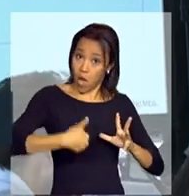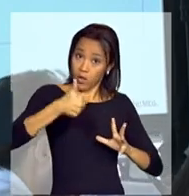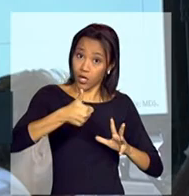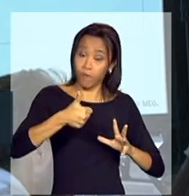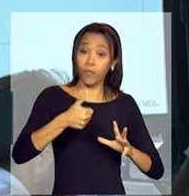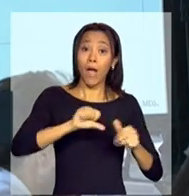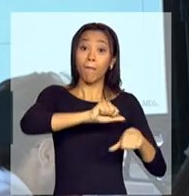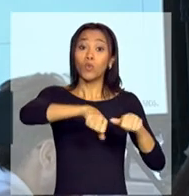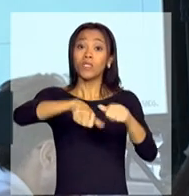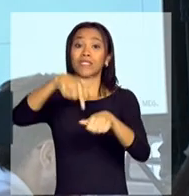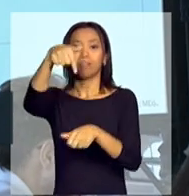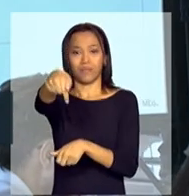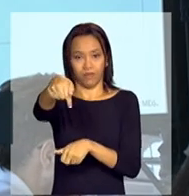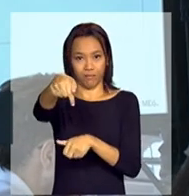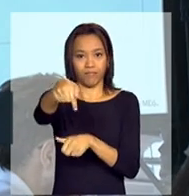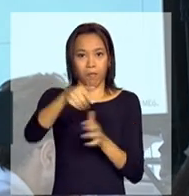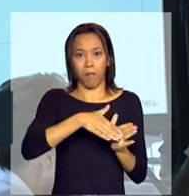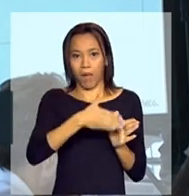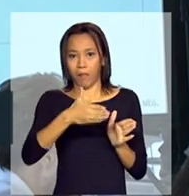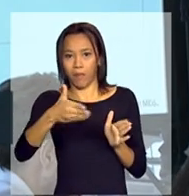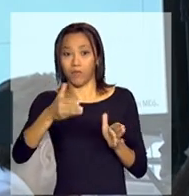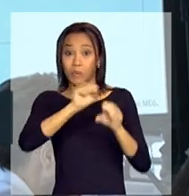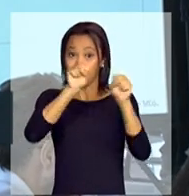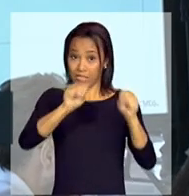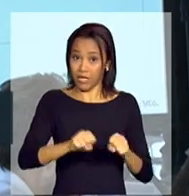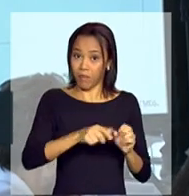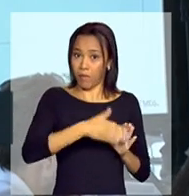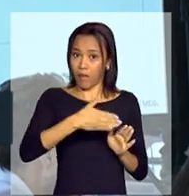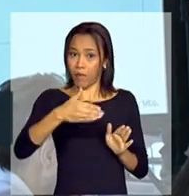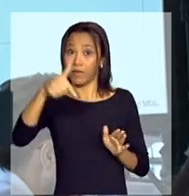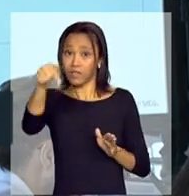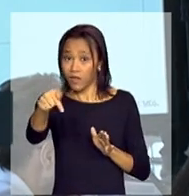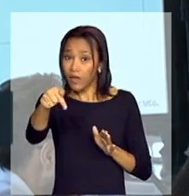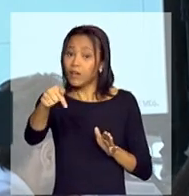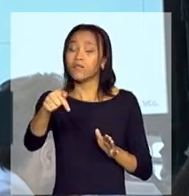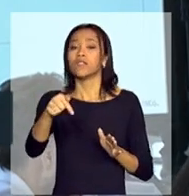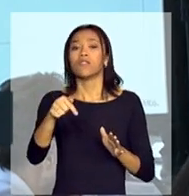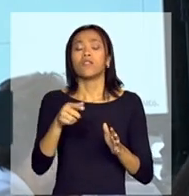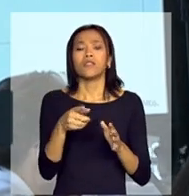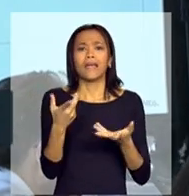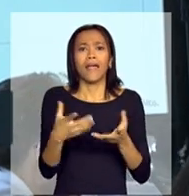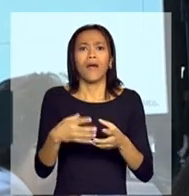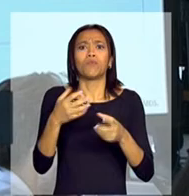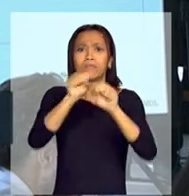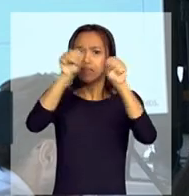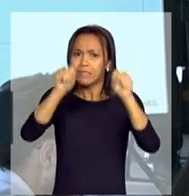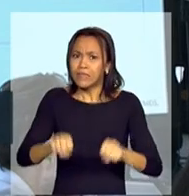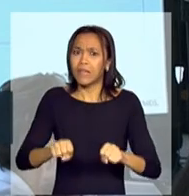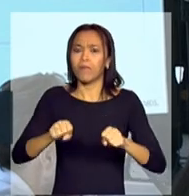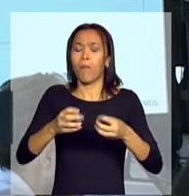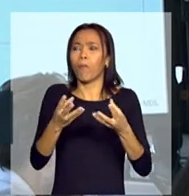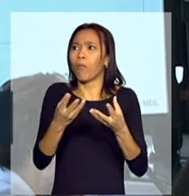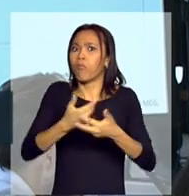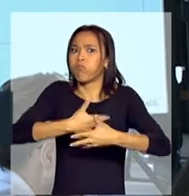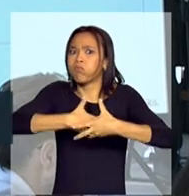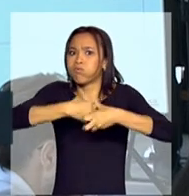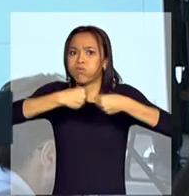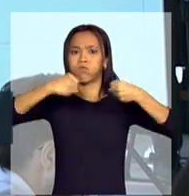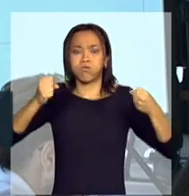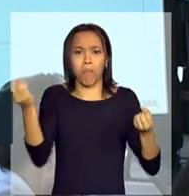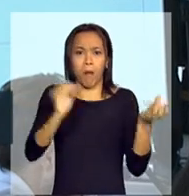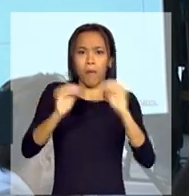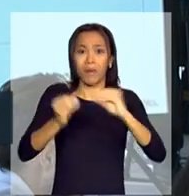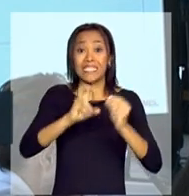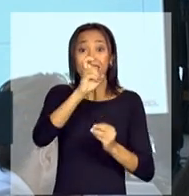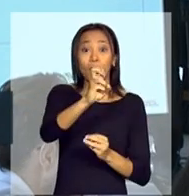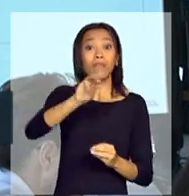7 do nosso sistema. Não é um decreto que eu estou falando, estou falando de um sistema gigantesco, que inclui informações sobre 50 milhões de